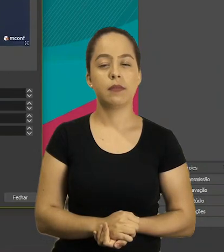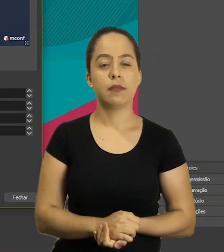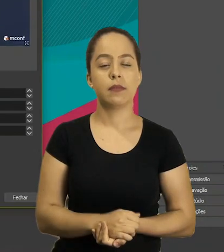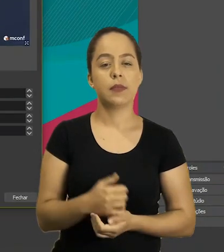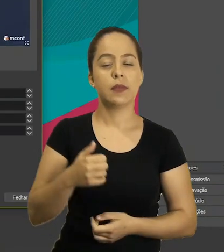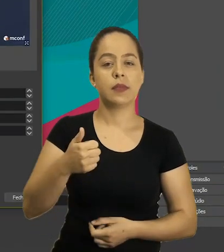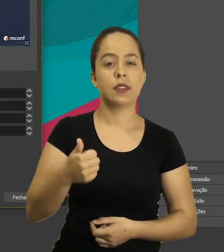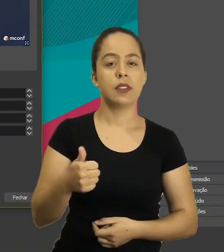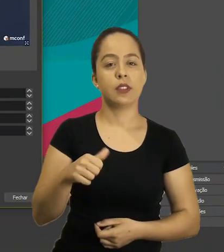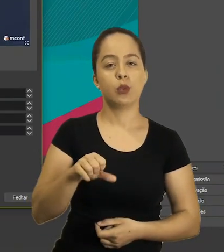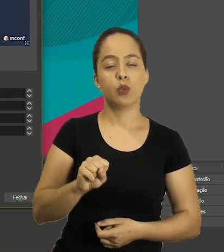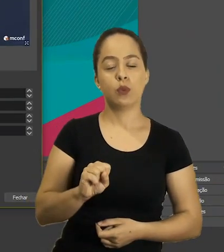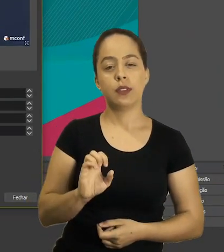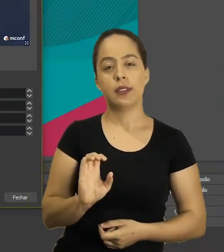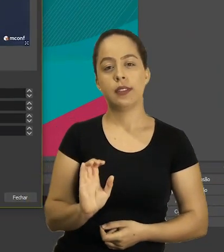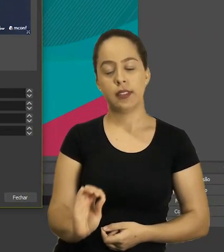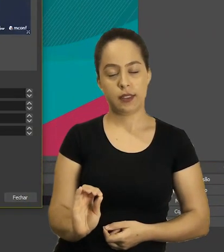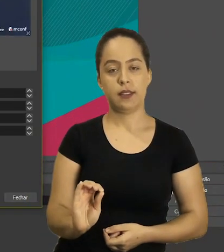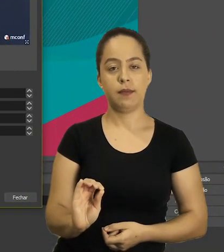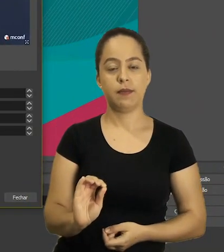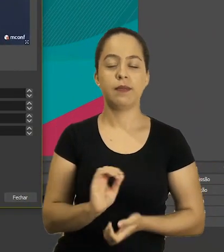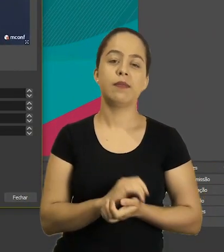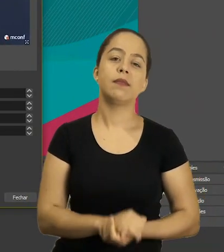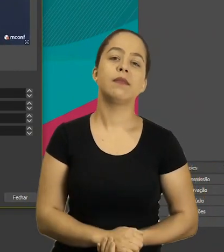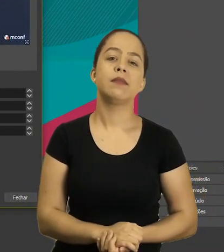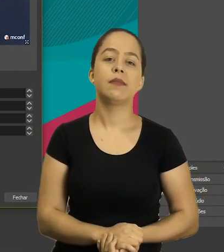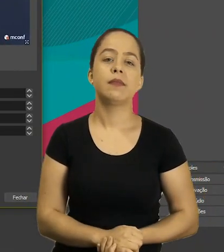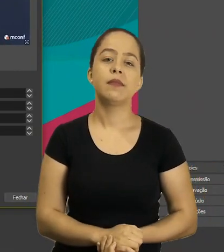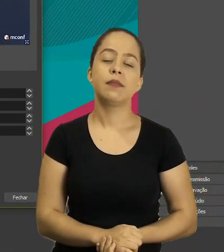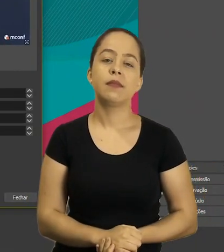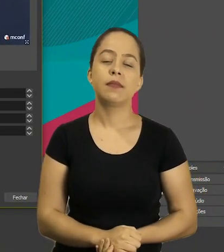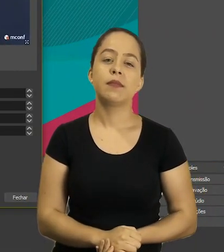não foi muito 180